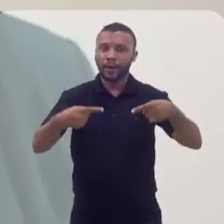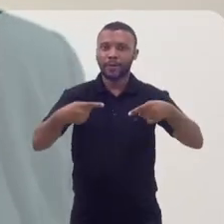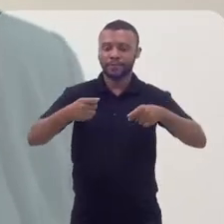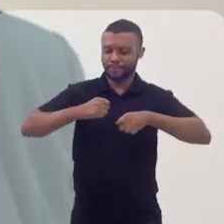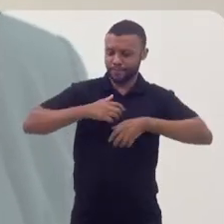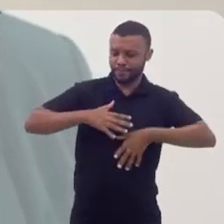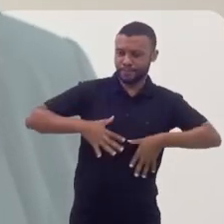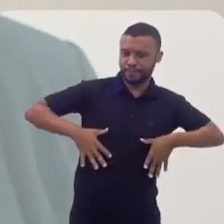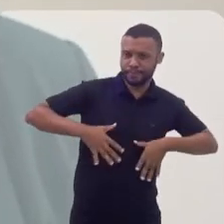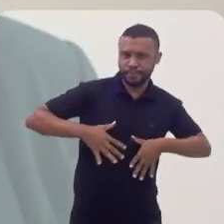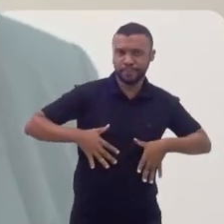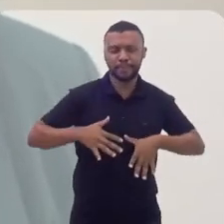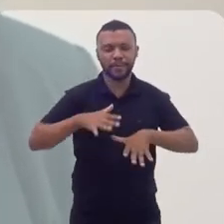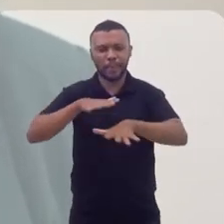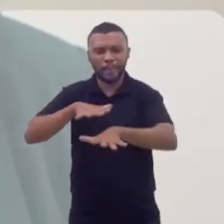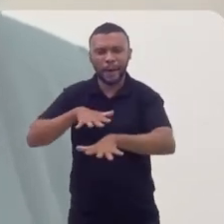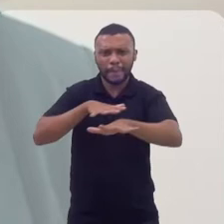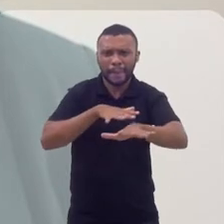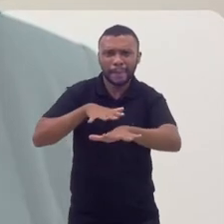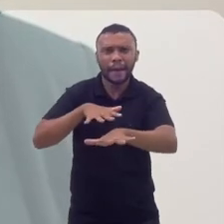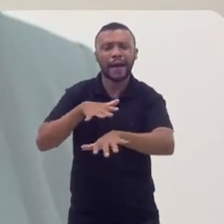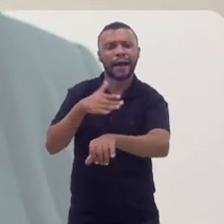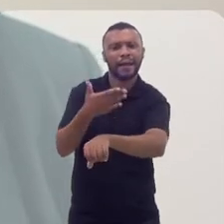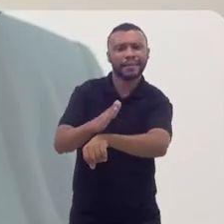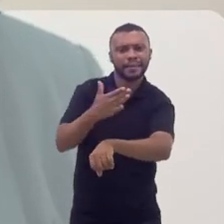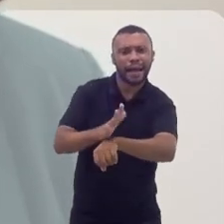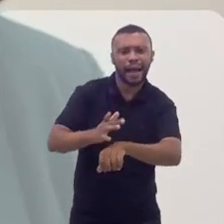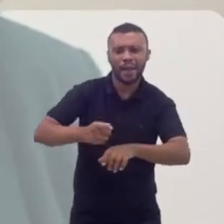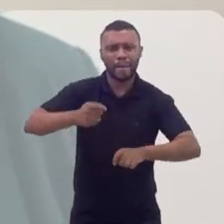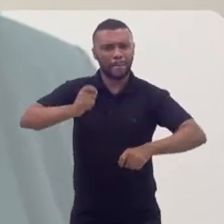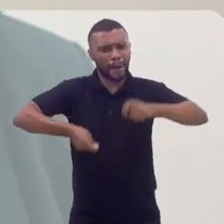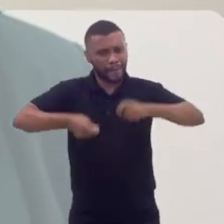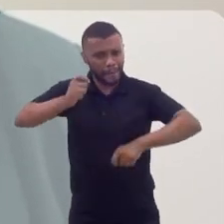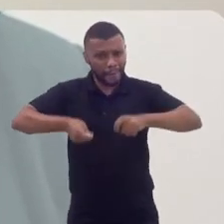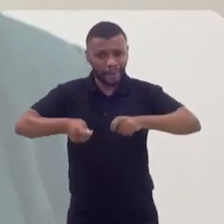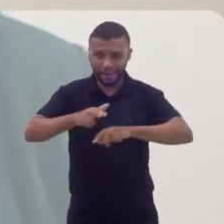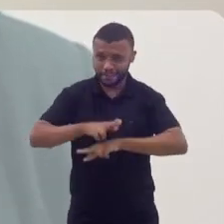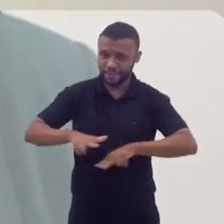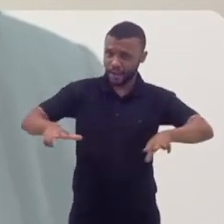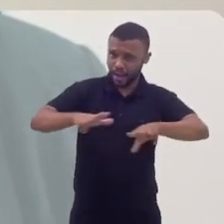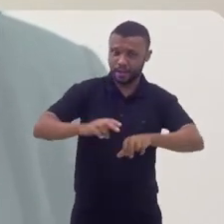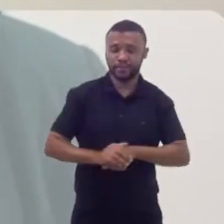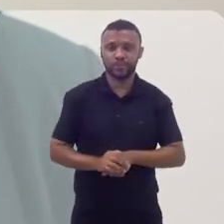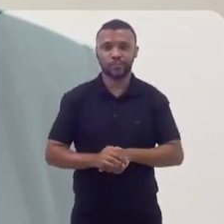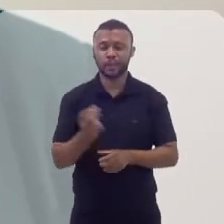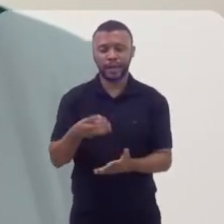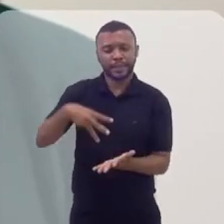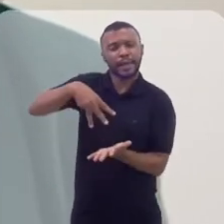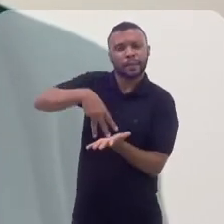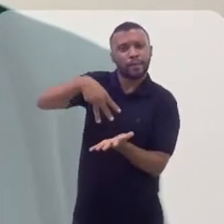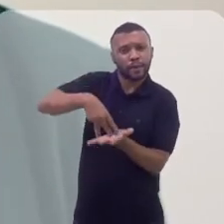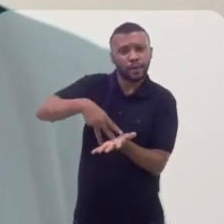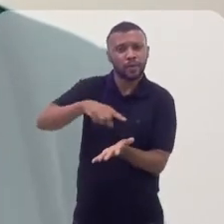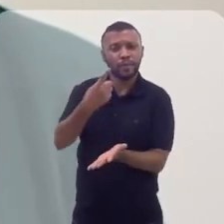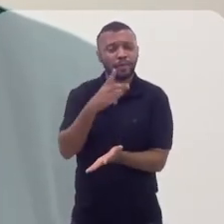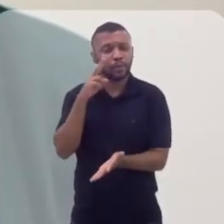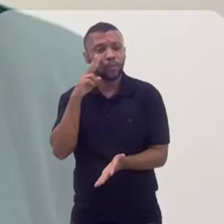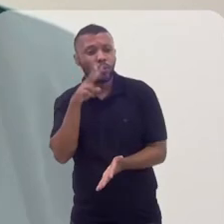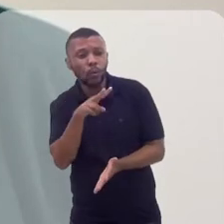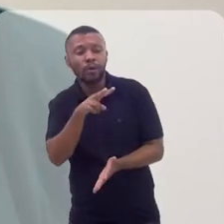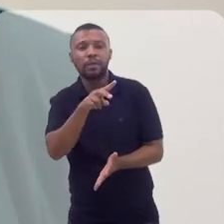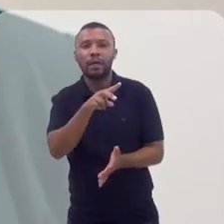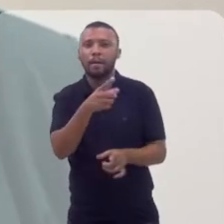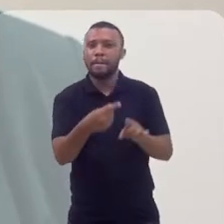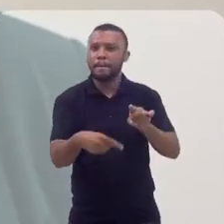atuam na confecção de fantasias, na produção dos carros alegóricos, nos ensaios técnicos, dentre outras atividades. Ao lado da Sapucaí,